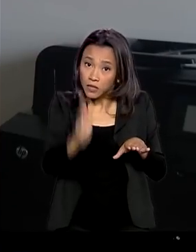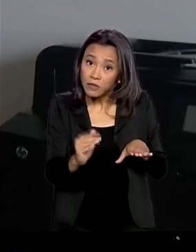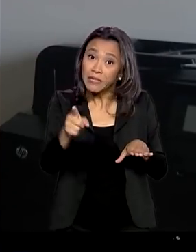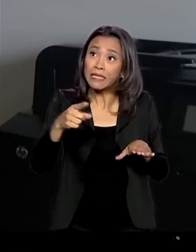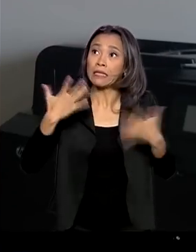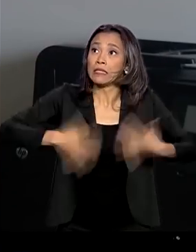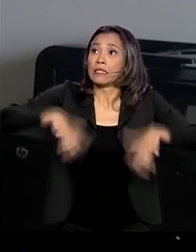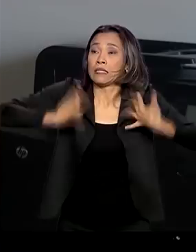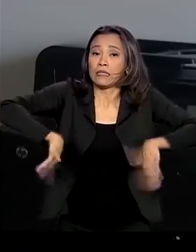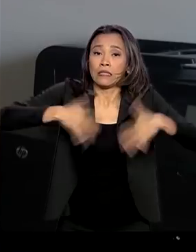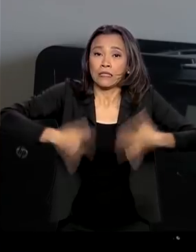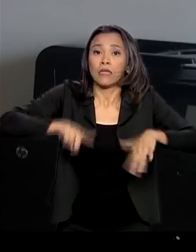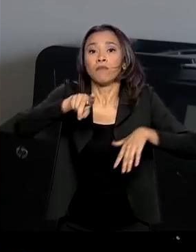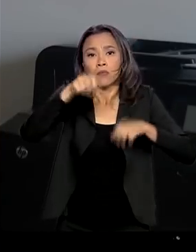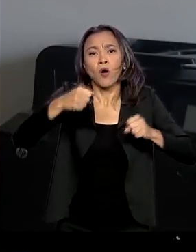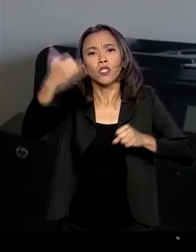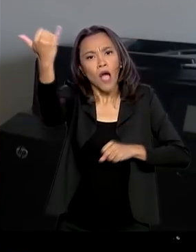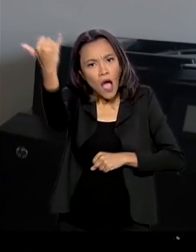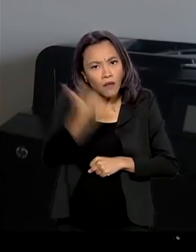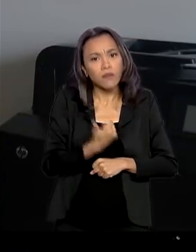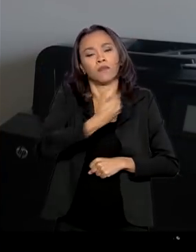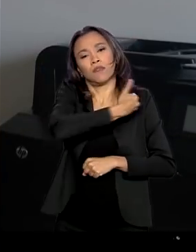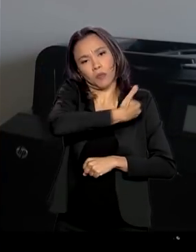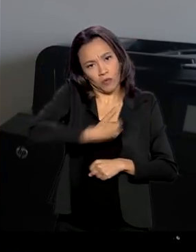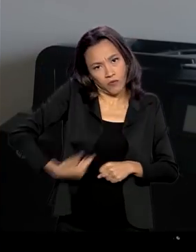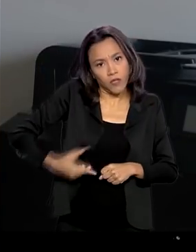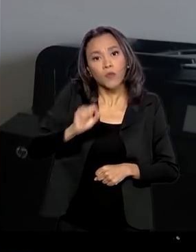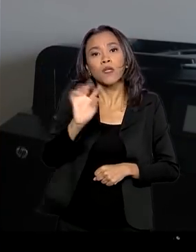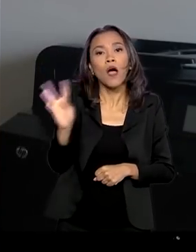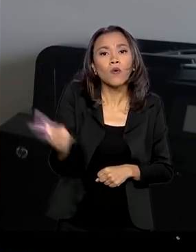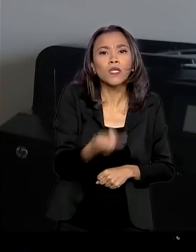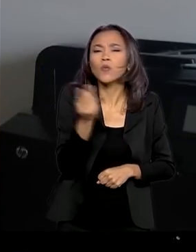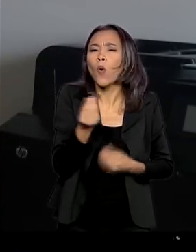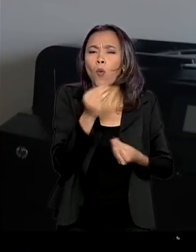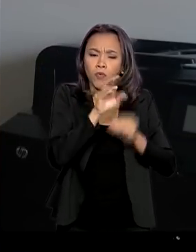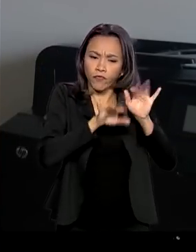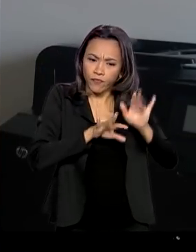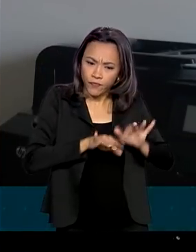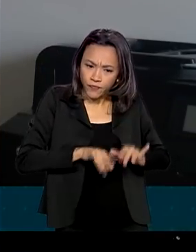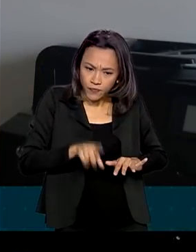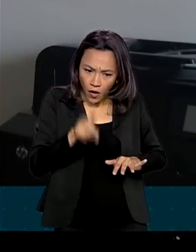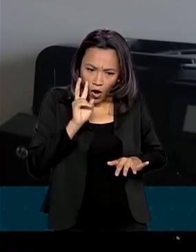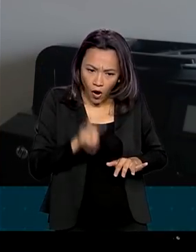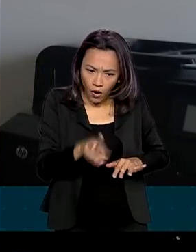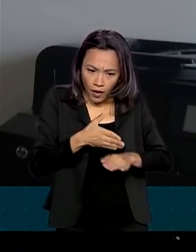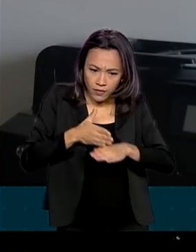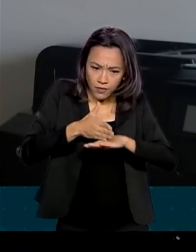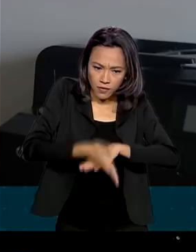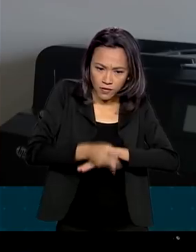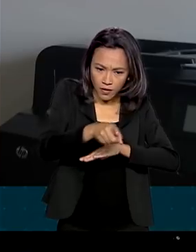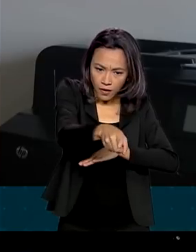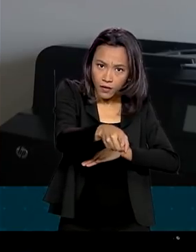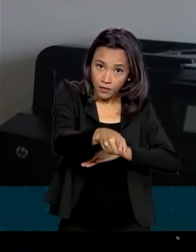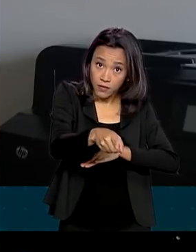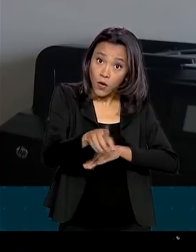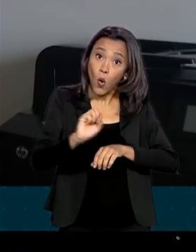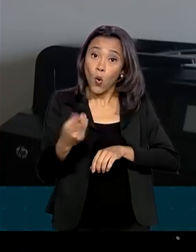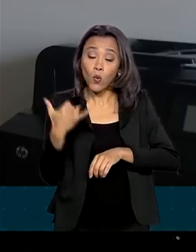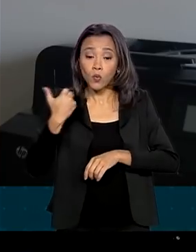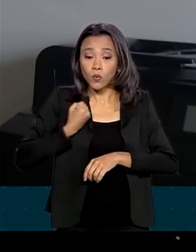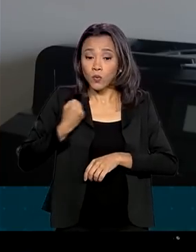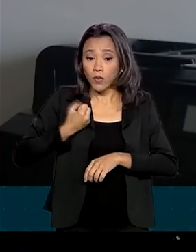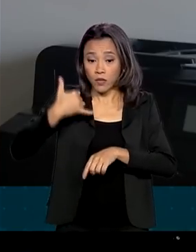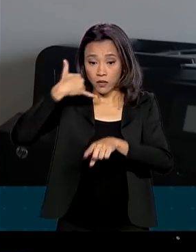crise, informe o governo a situação pelo formulário no link que aparece aqui na tela ou pelos números de telefone